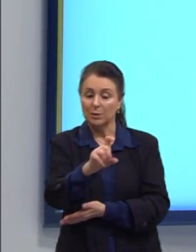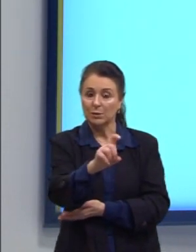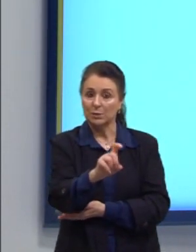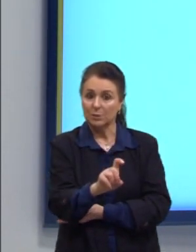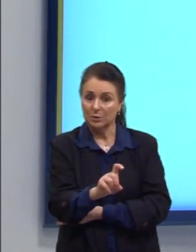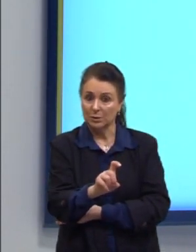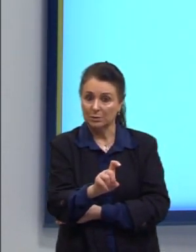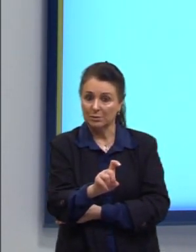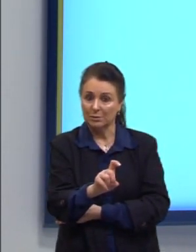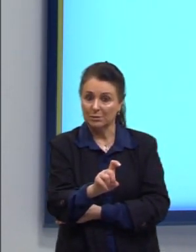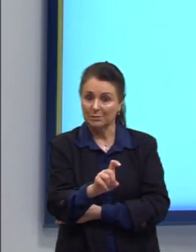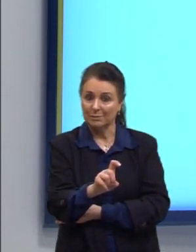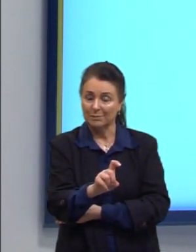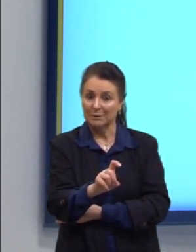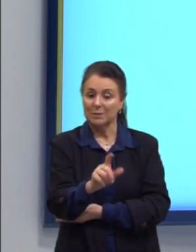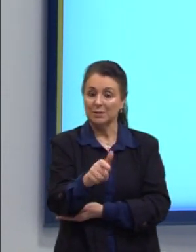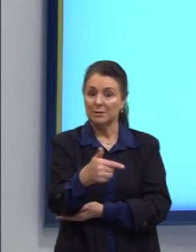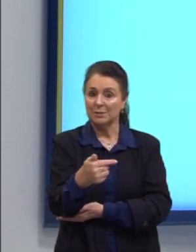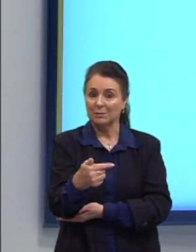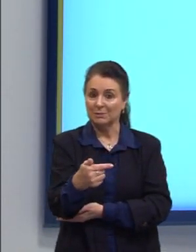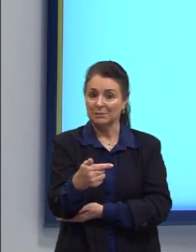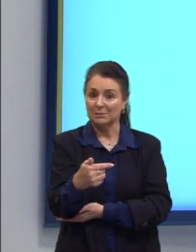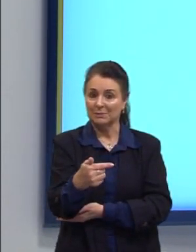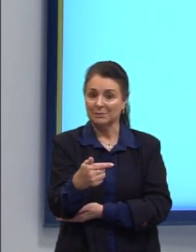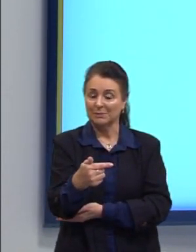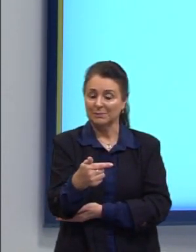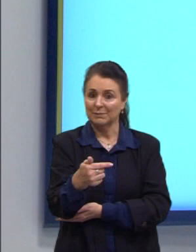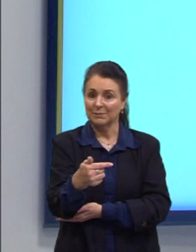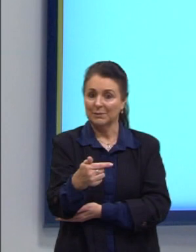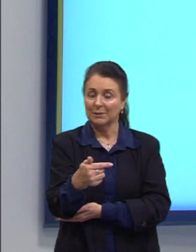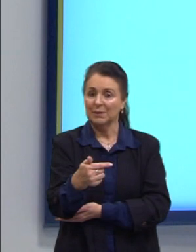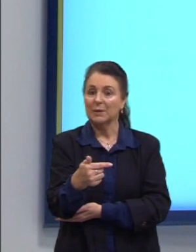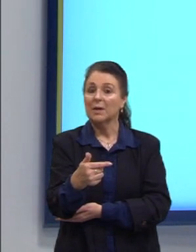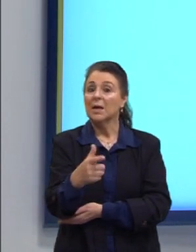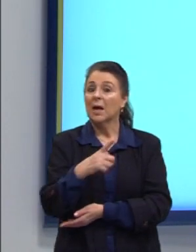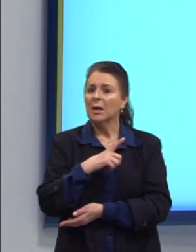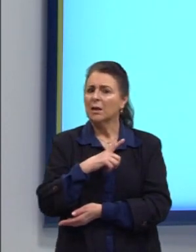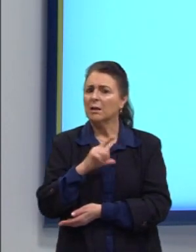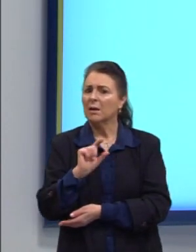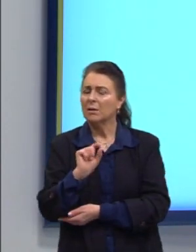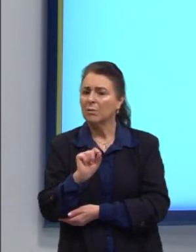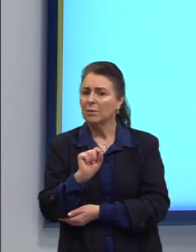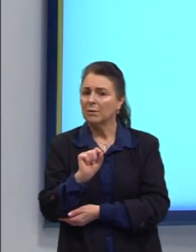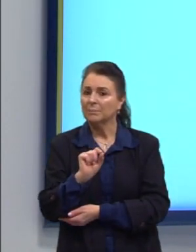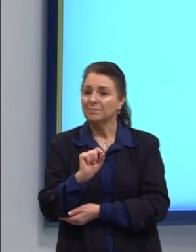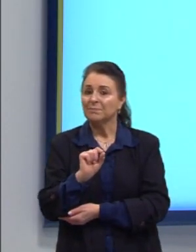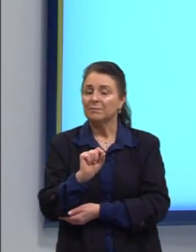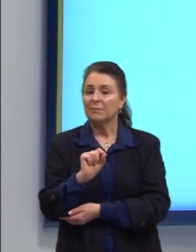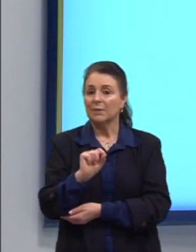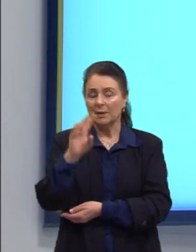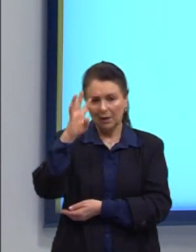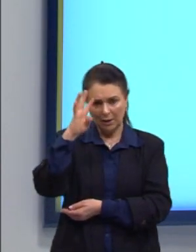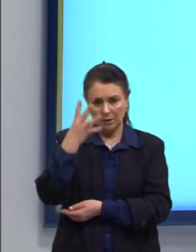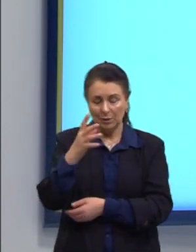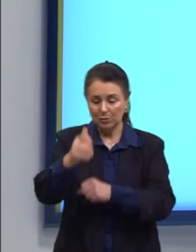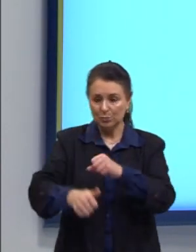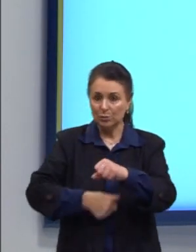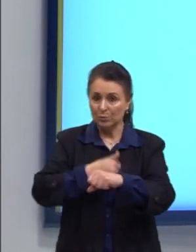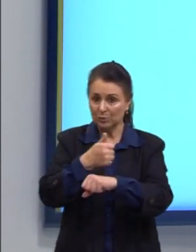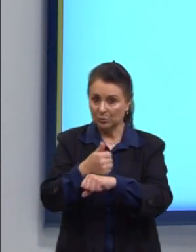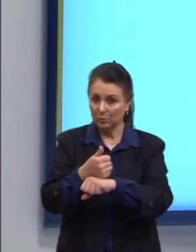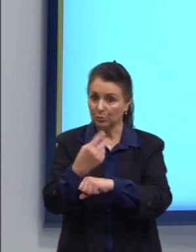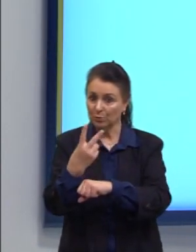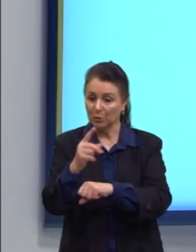passa a ser, então, o 7. E aí nós teríamos, né? Aqui eu botei a resolução, substituindo os dois